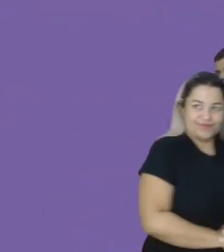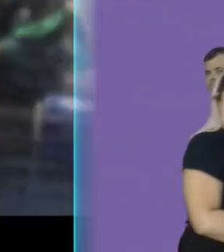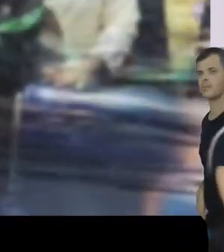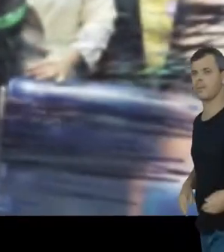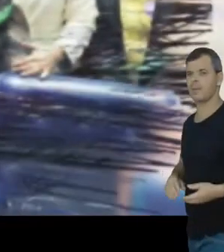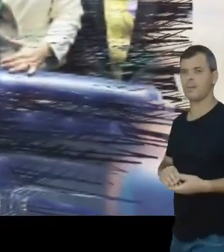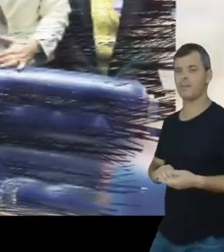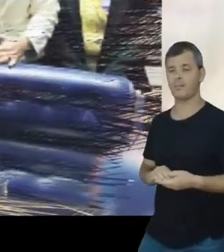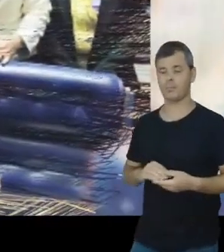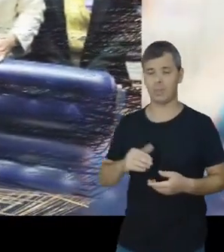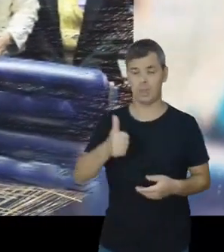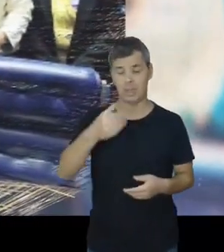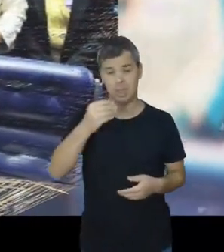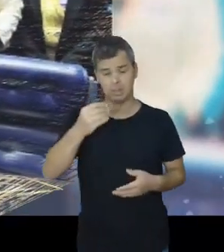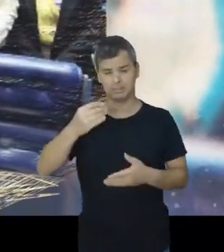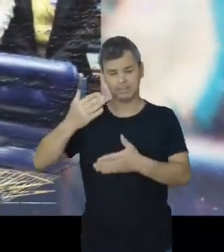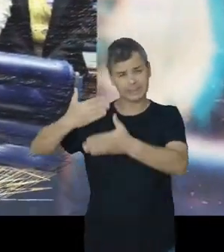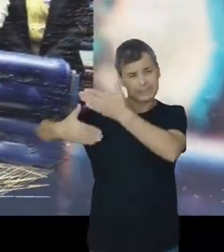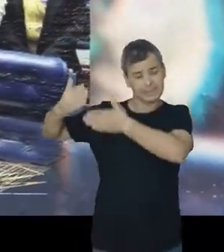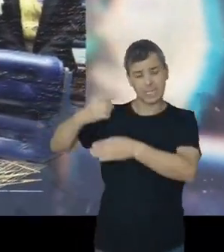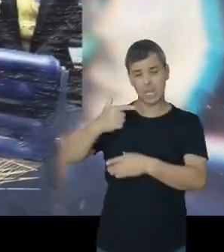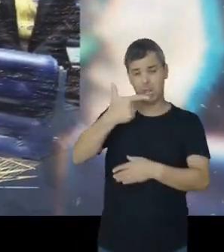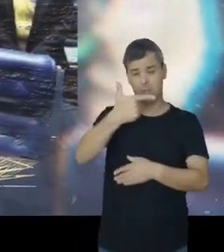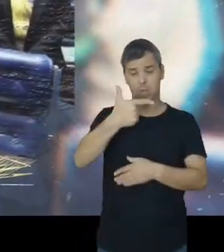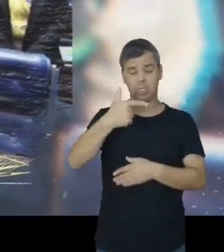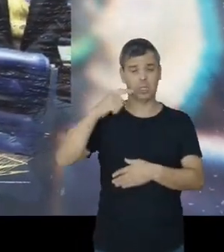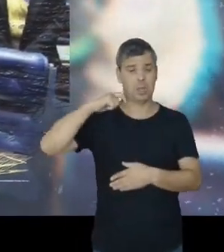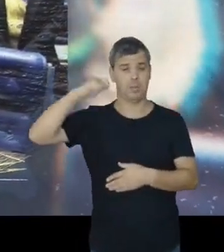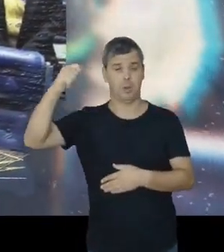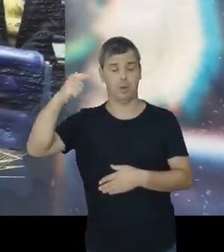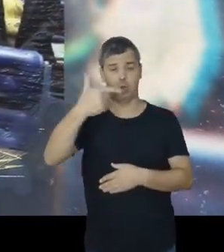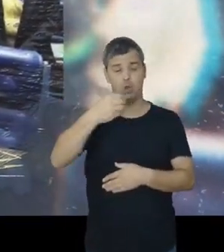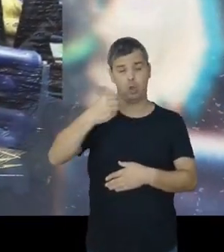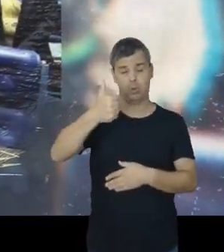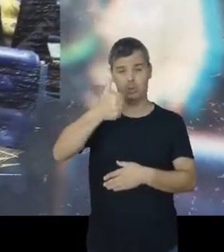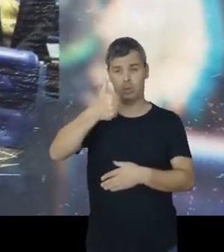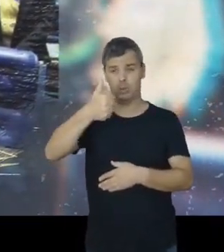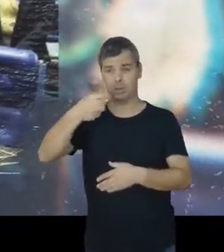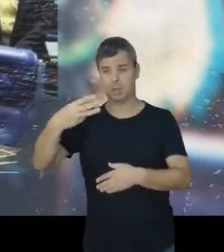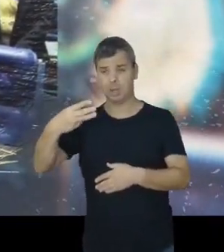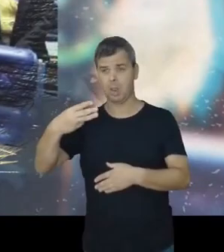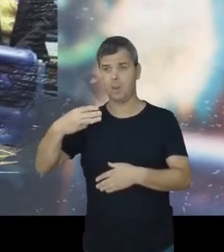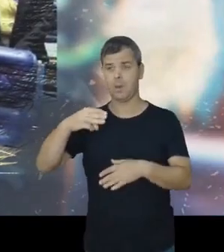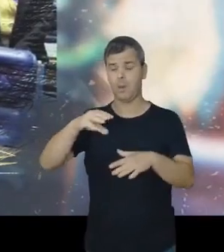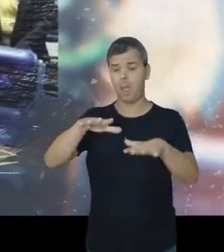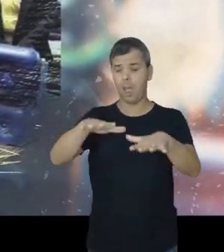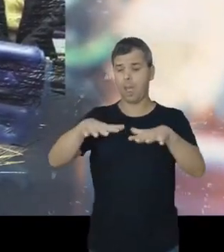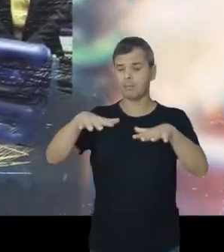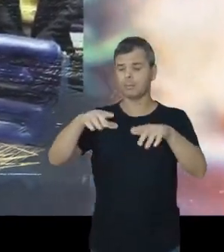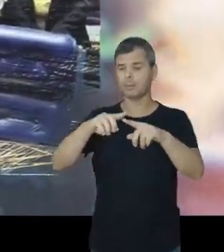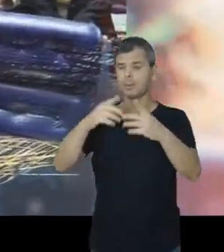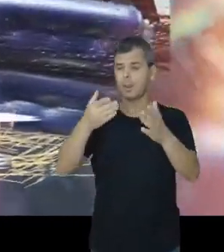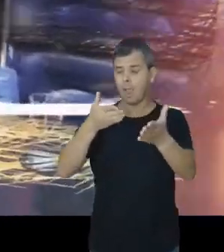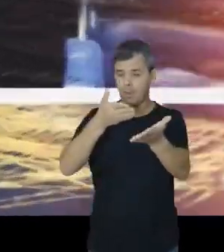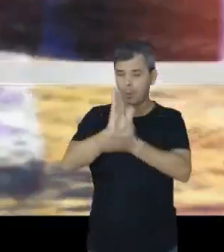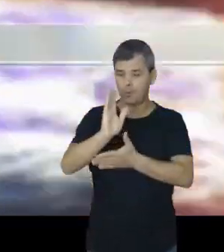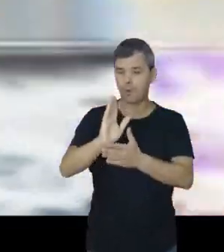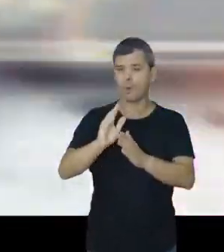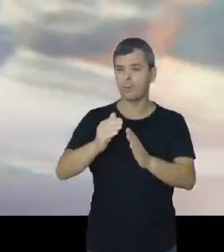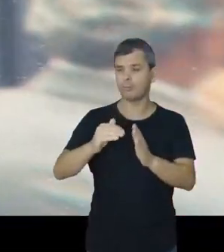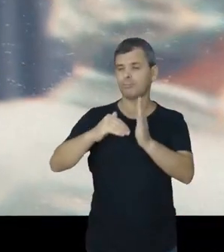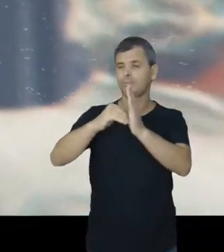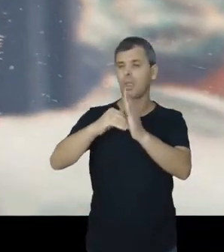Há dez anos, em 2 de abril de 2013, o plenário do Senado Federal aprovou por unanimidade